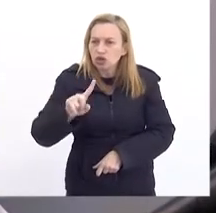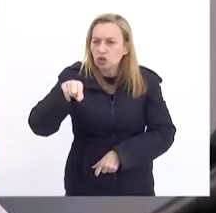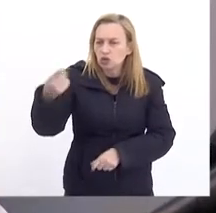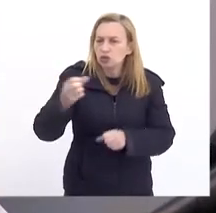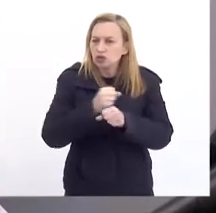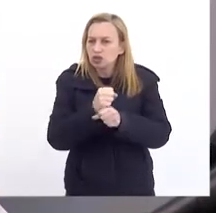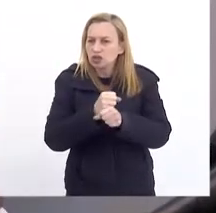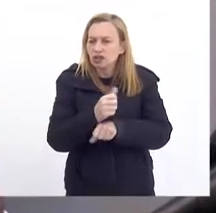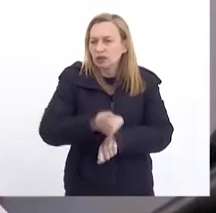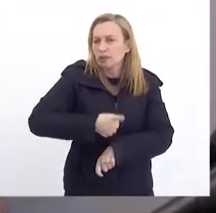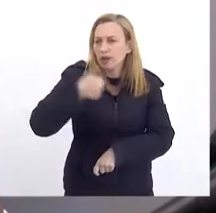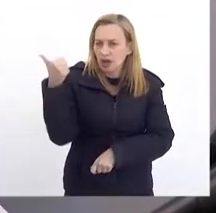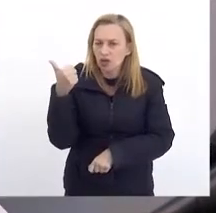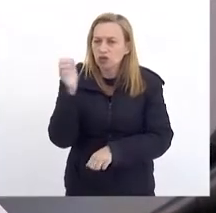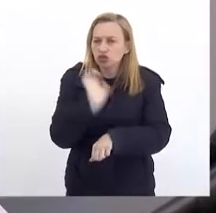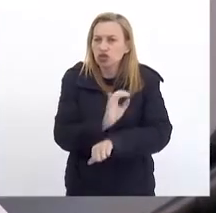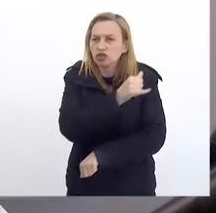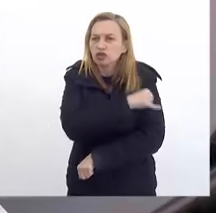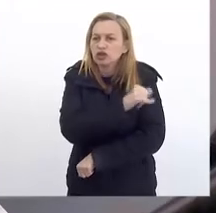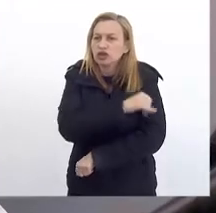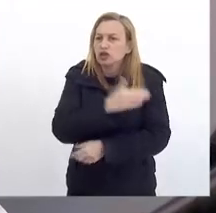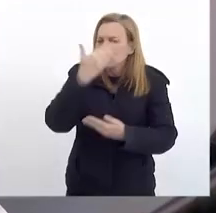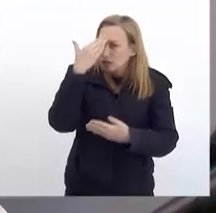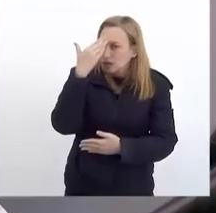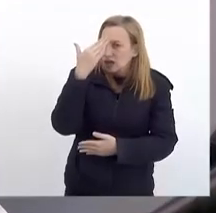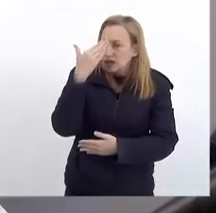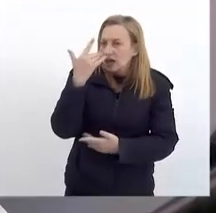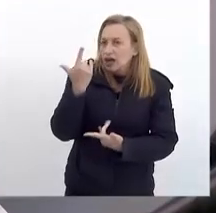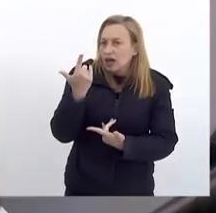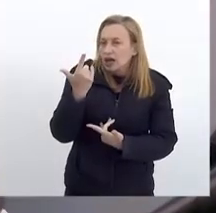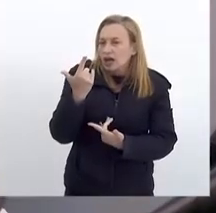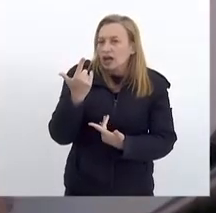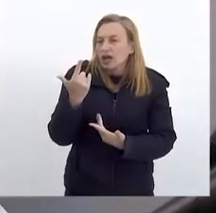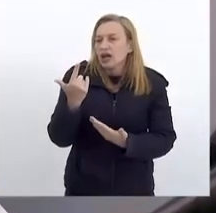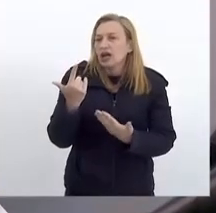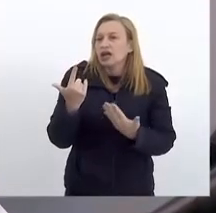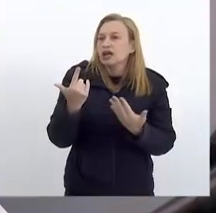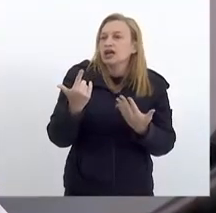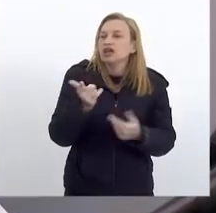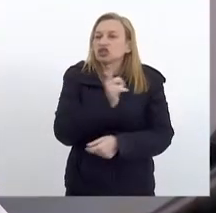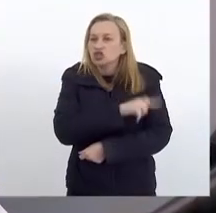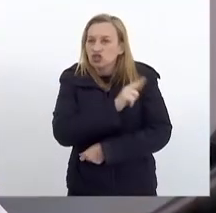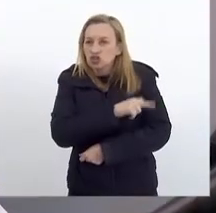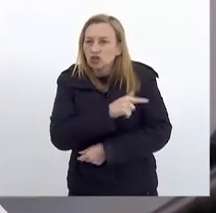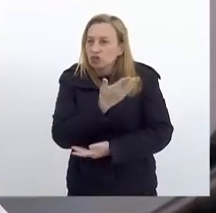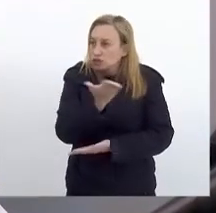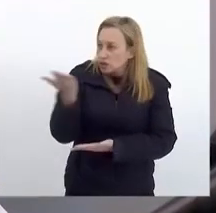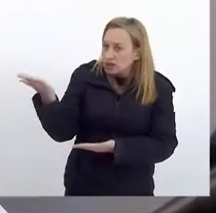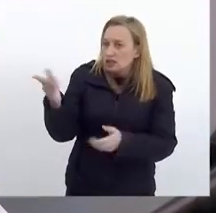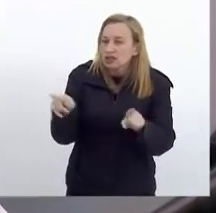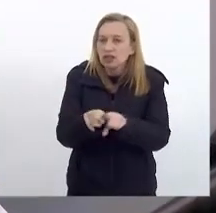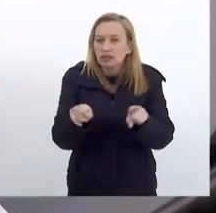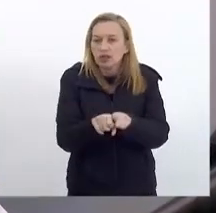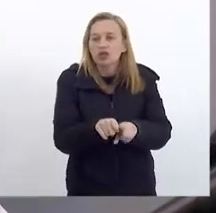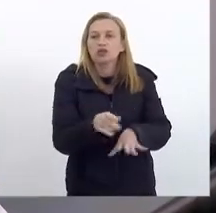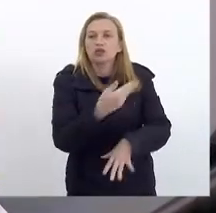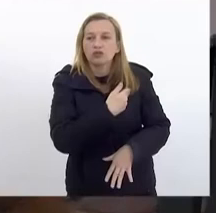serão ainda melhores para o Estado do Rio de Janeiro, graças à gestão de vossas excelências, graças à gestão do governador Claudio Castro.